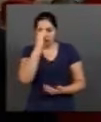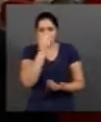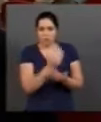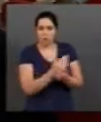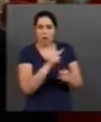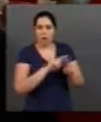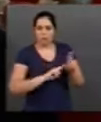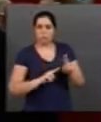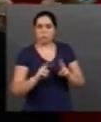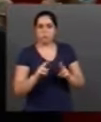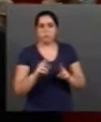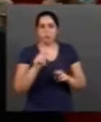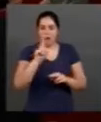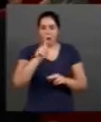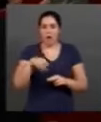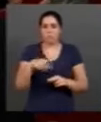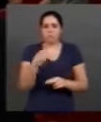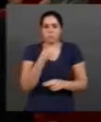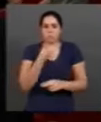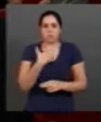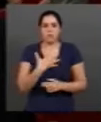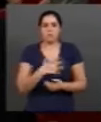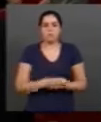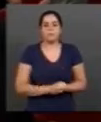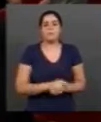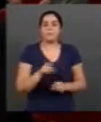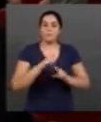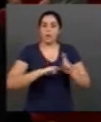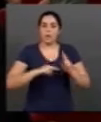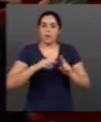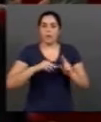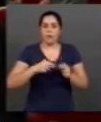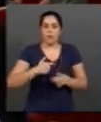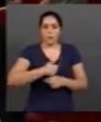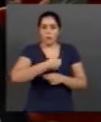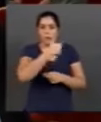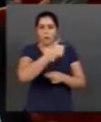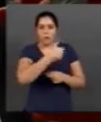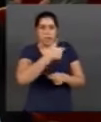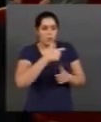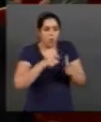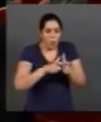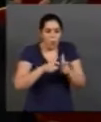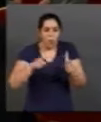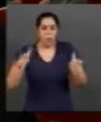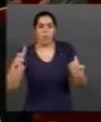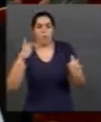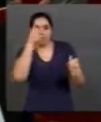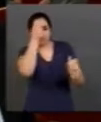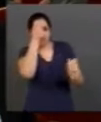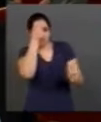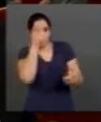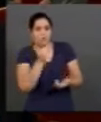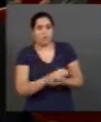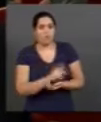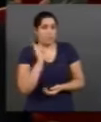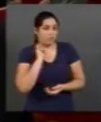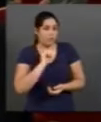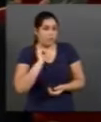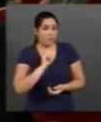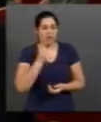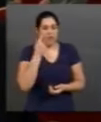estado de Minas Gerais. A UFU é hoje a segunda grande universidade de Minas Gerais em termos de números e de